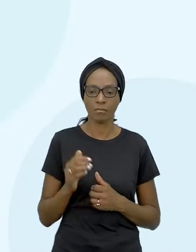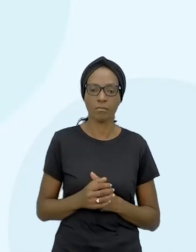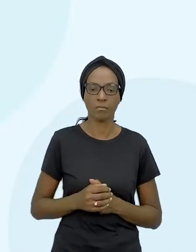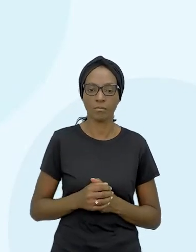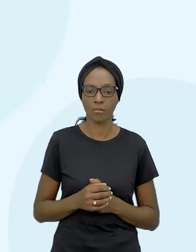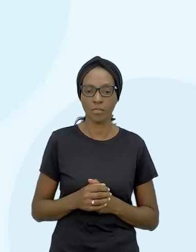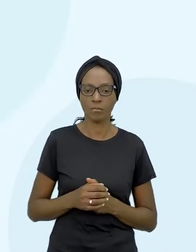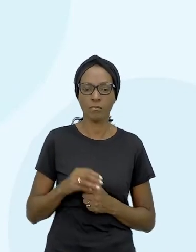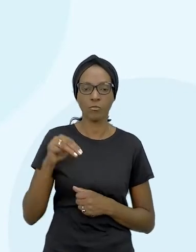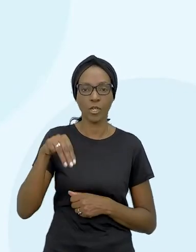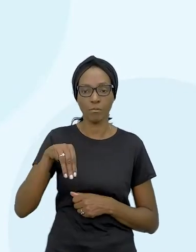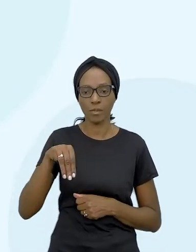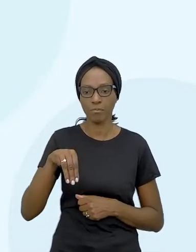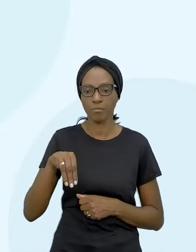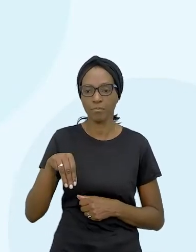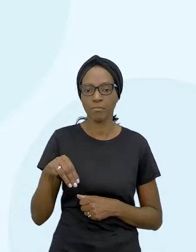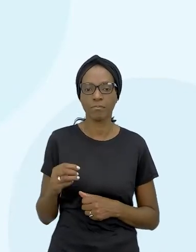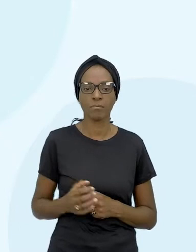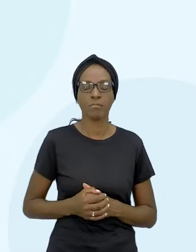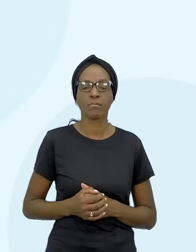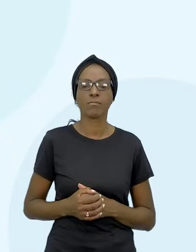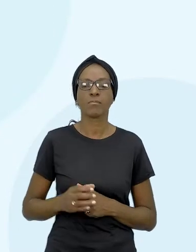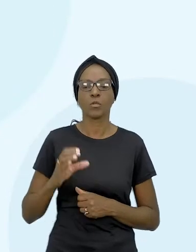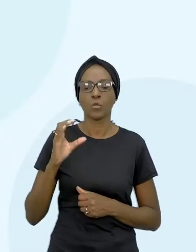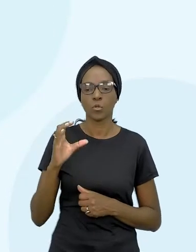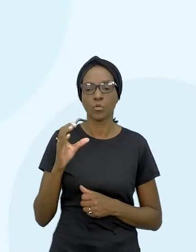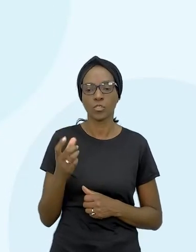o montante é o C do capital